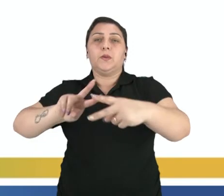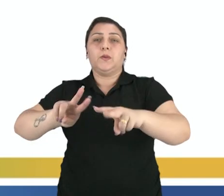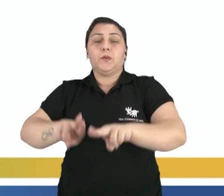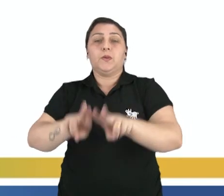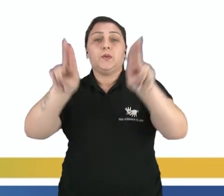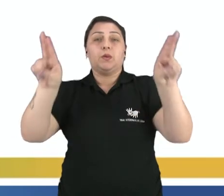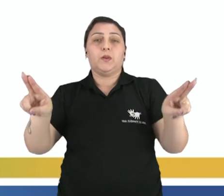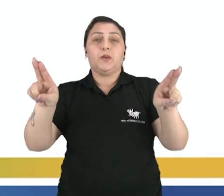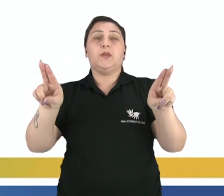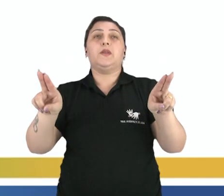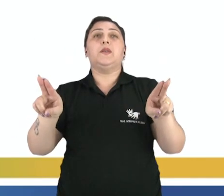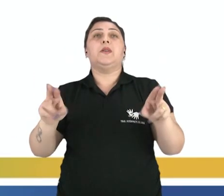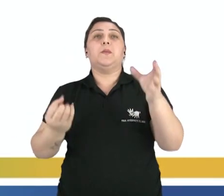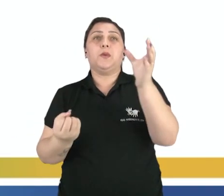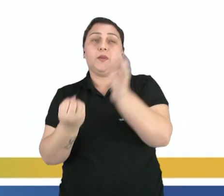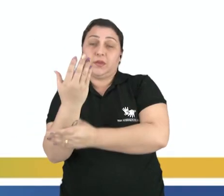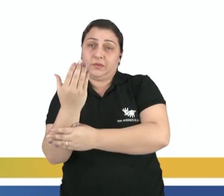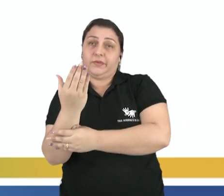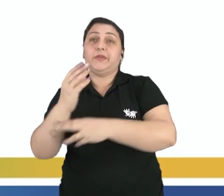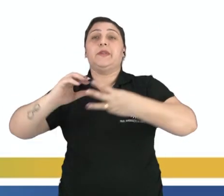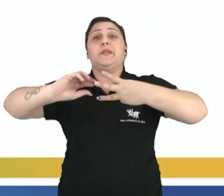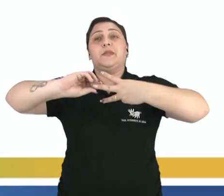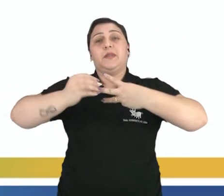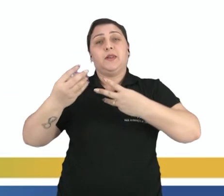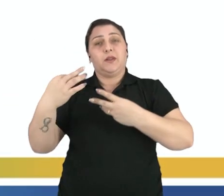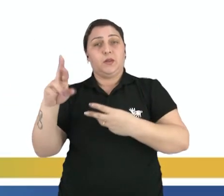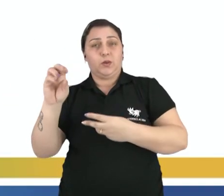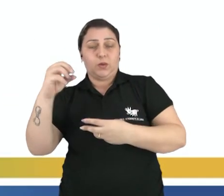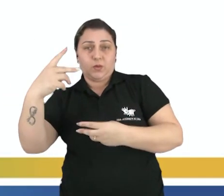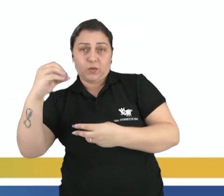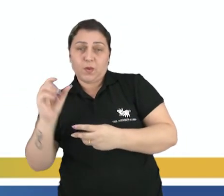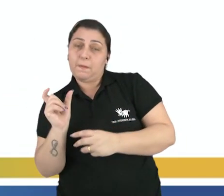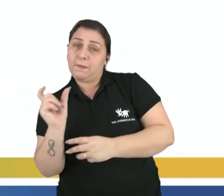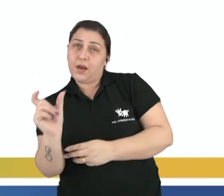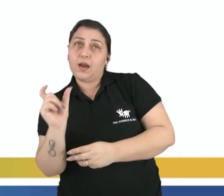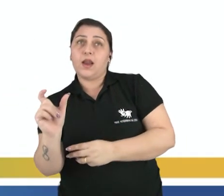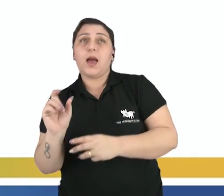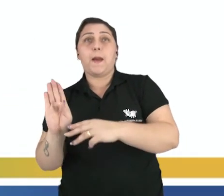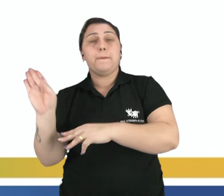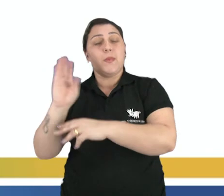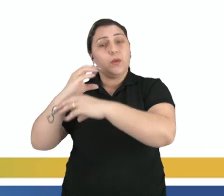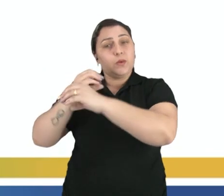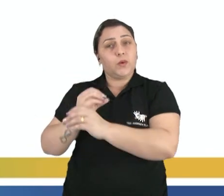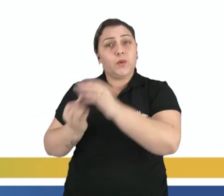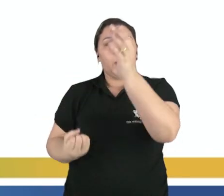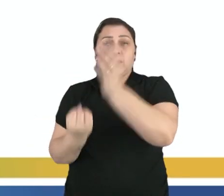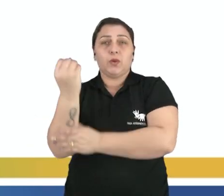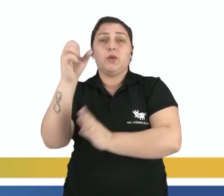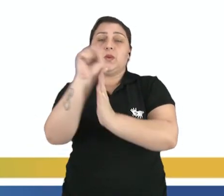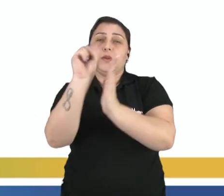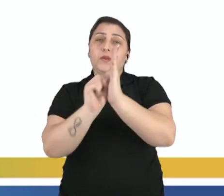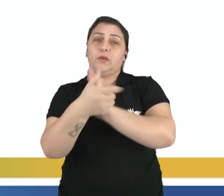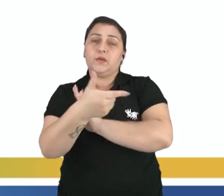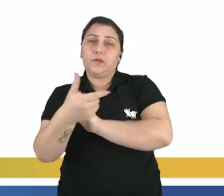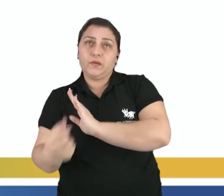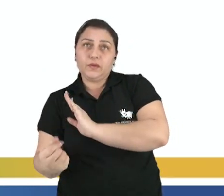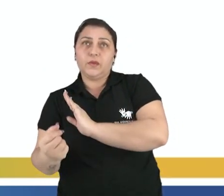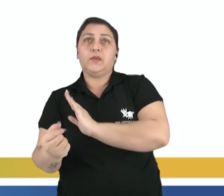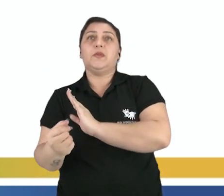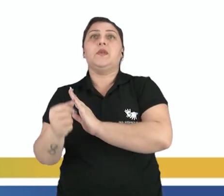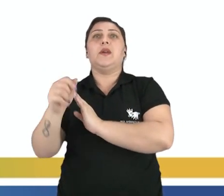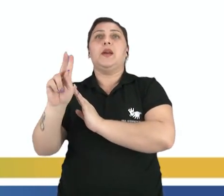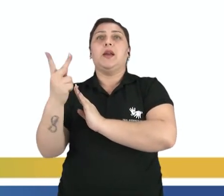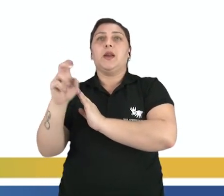de células-tronco. Bom, a palavra biotecnologia, ela surgiu no século XX, quando o cientista Herbert